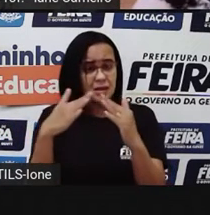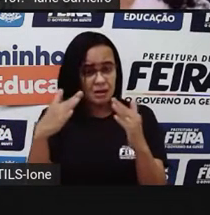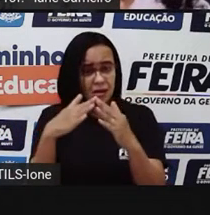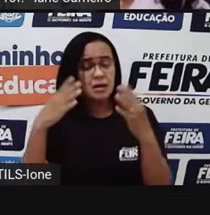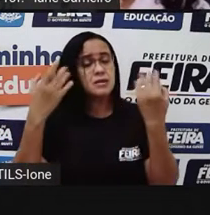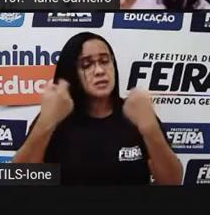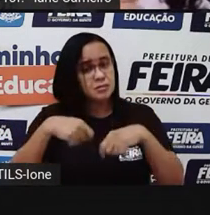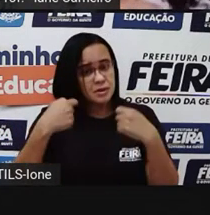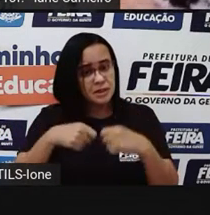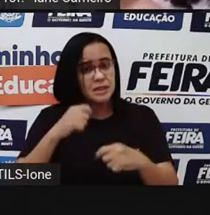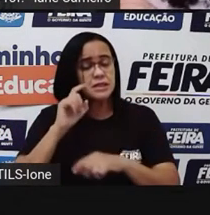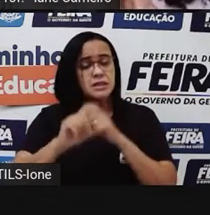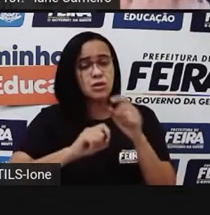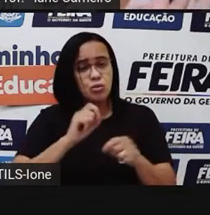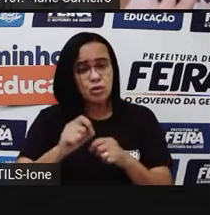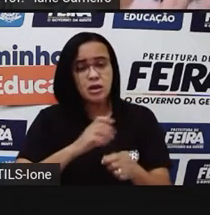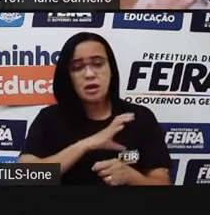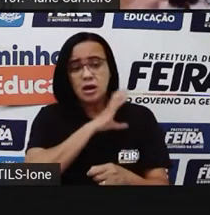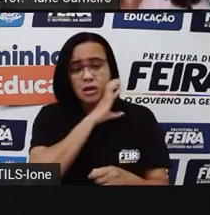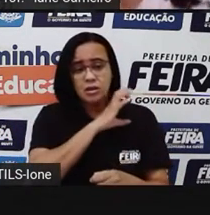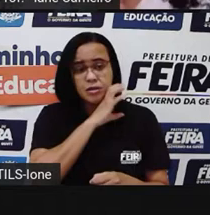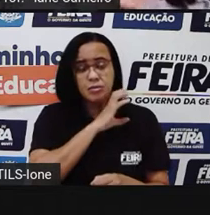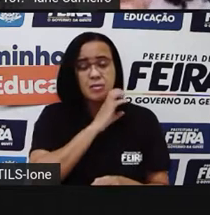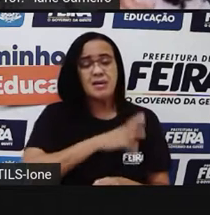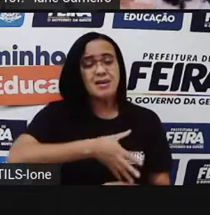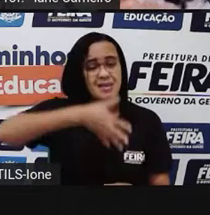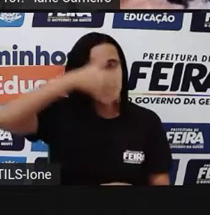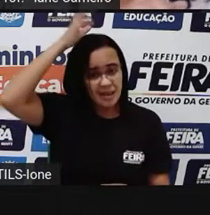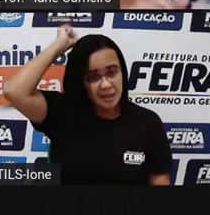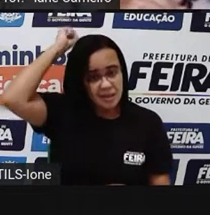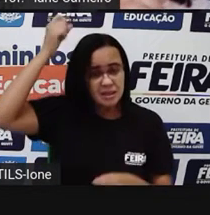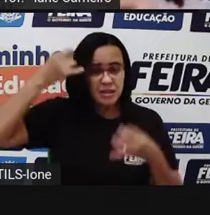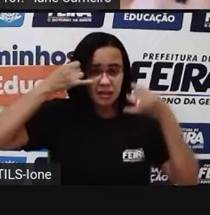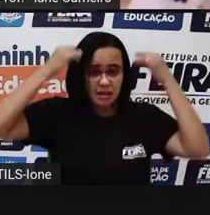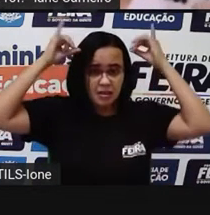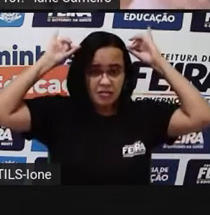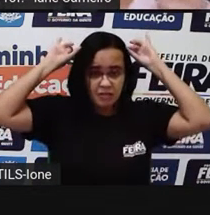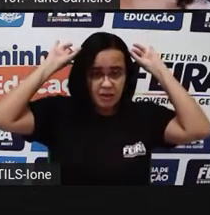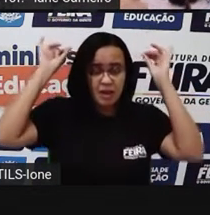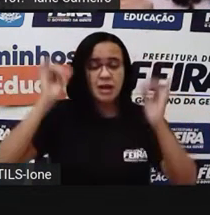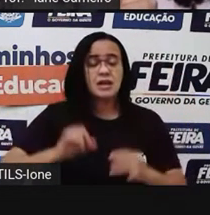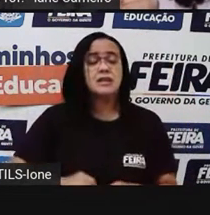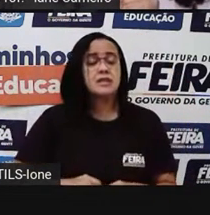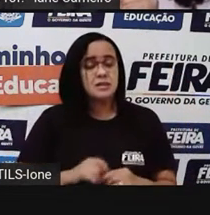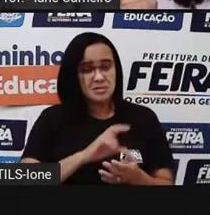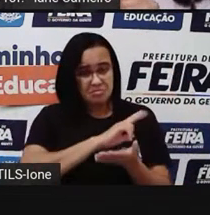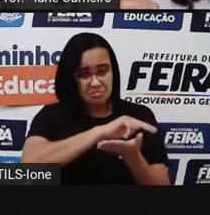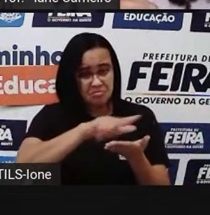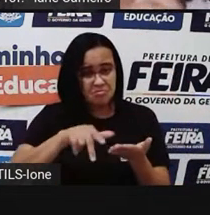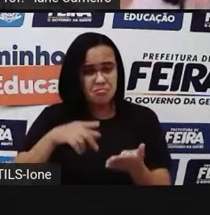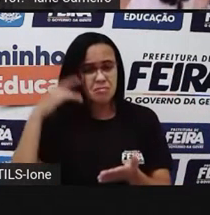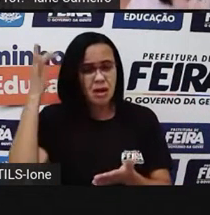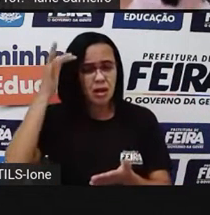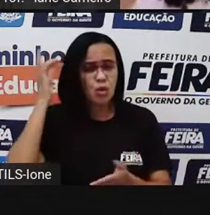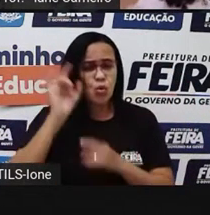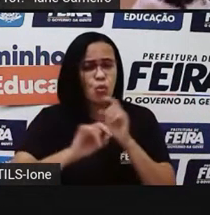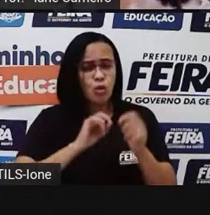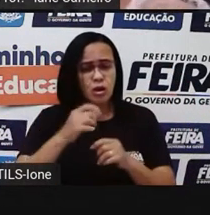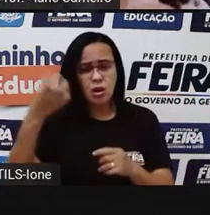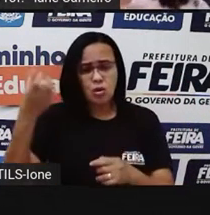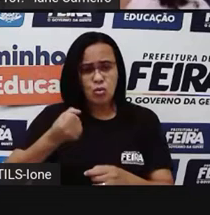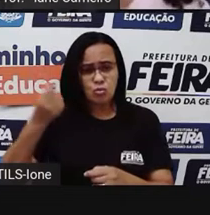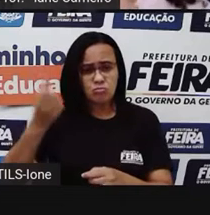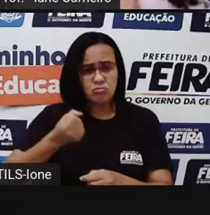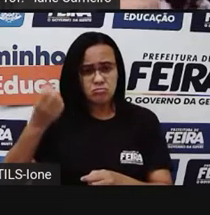animais, né? Como a galinha, o porco, as vacas, né? Pode ser que achem que o leite, né? A gente